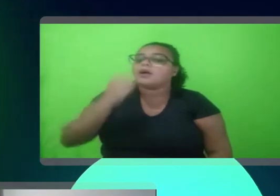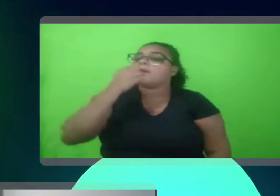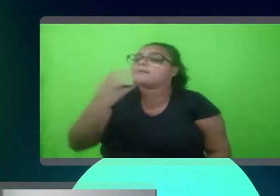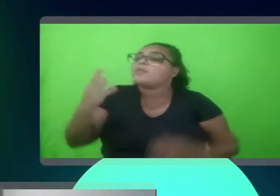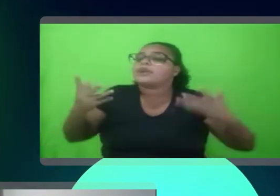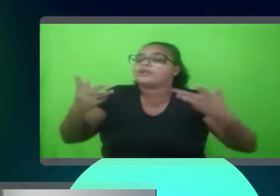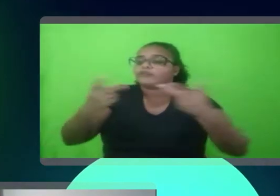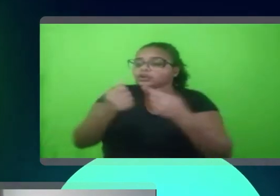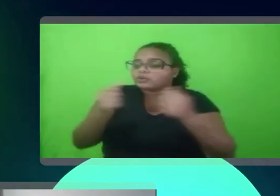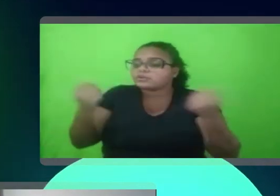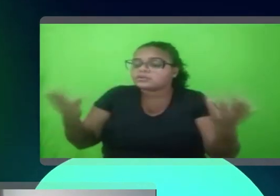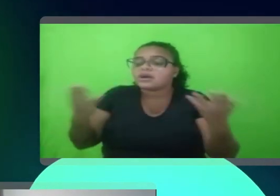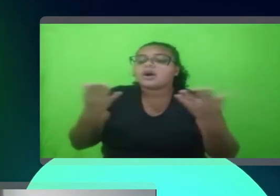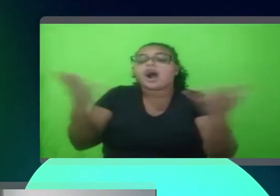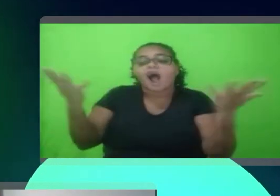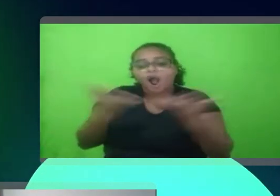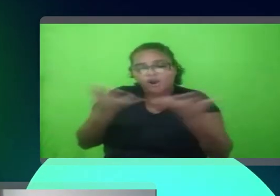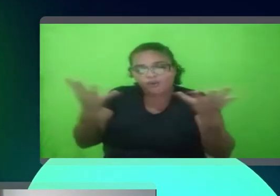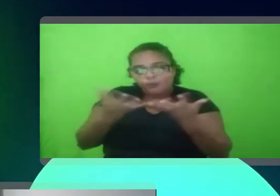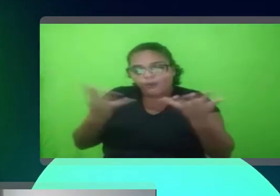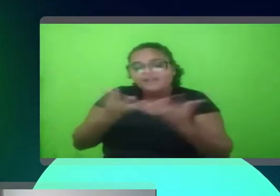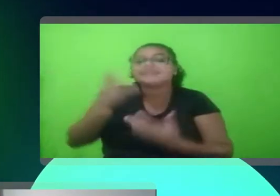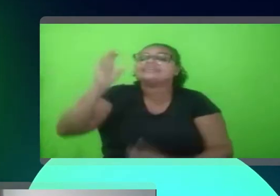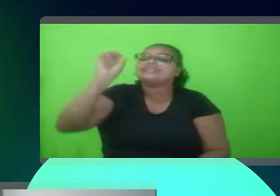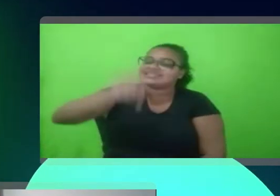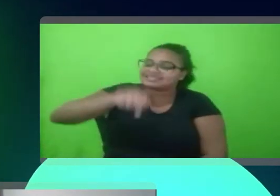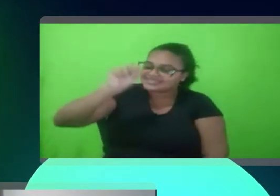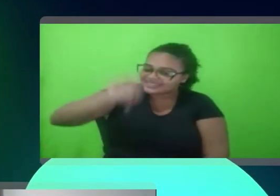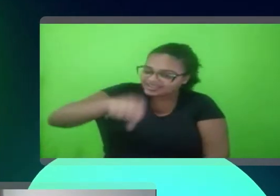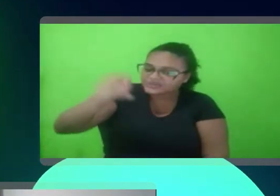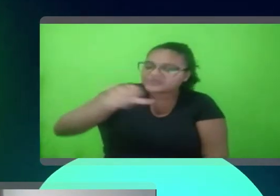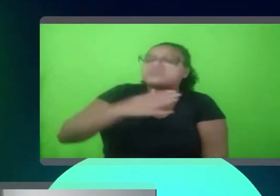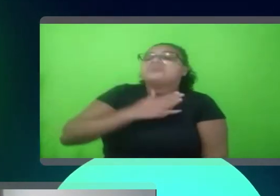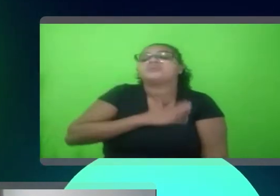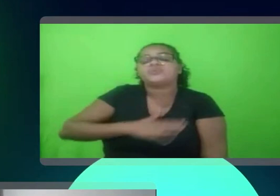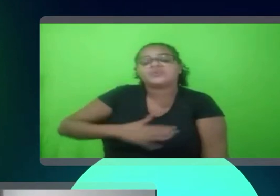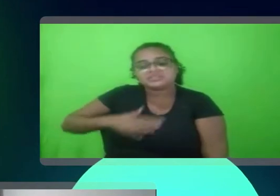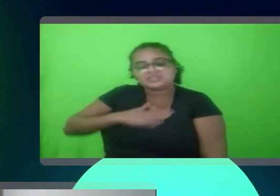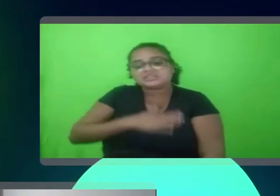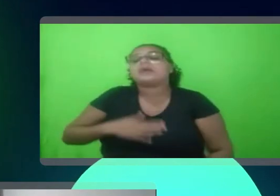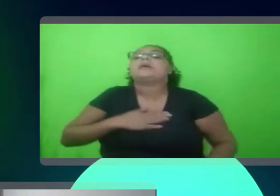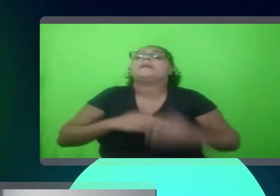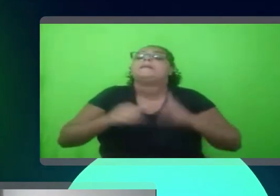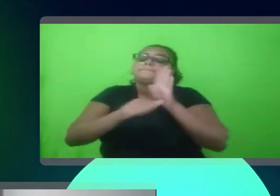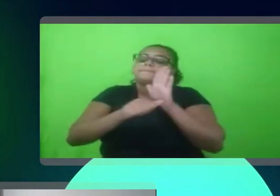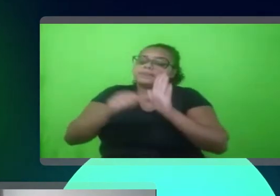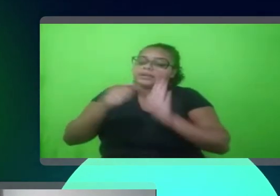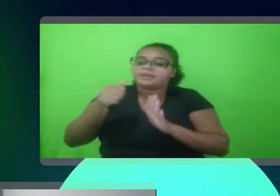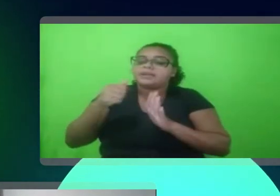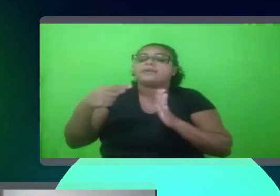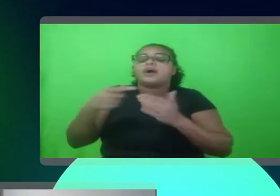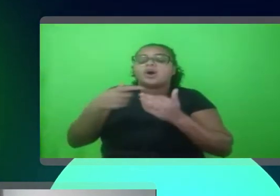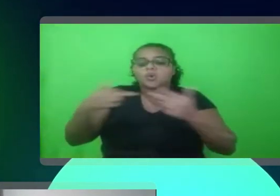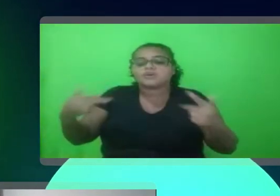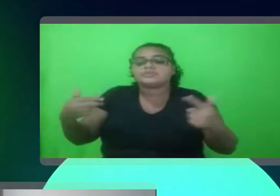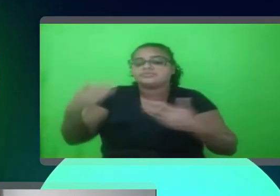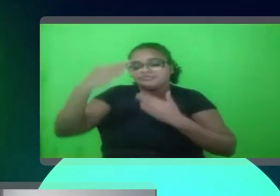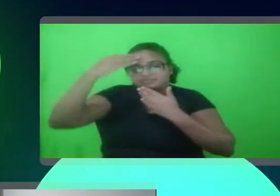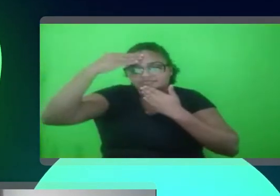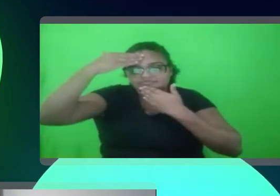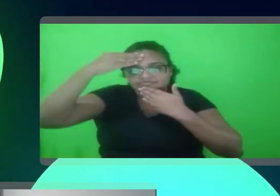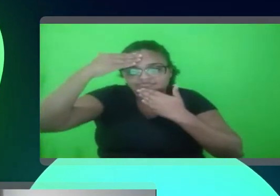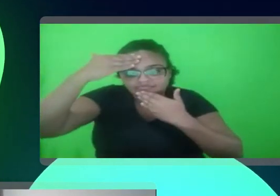Bom, maravilha. Então, agora sim, acabou. Então, muito bem. Eu gostaria, primeiramente, de agradecer,